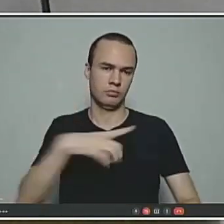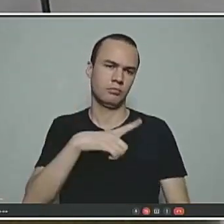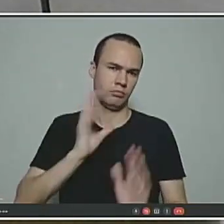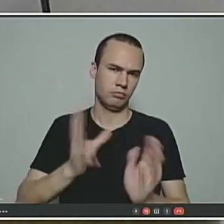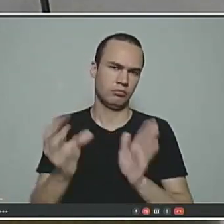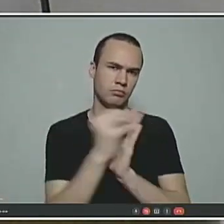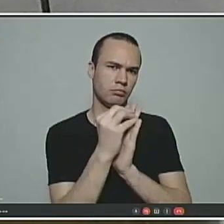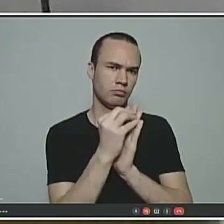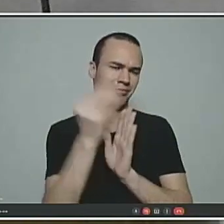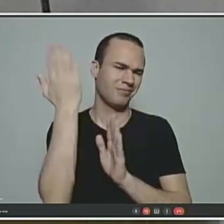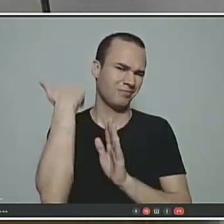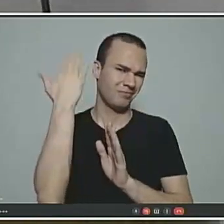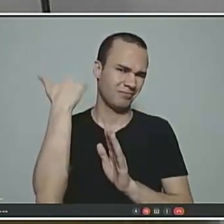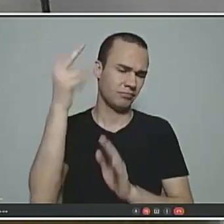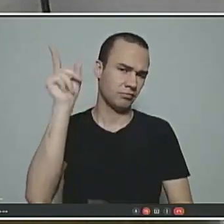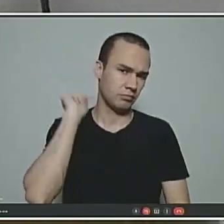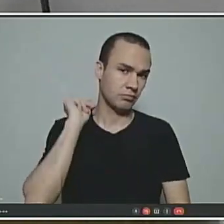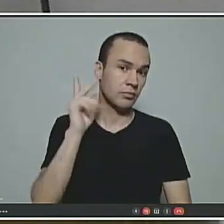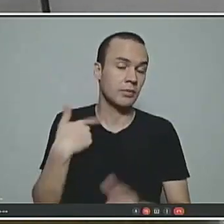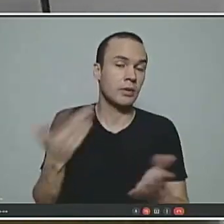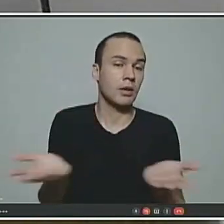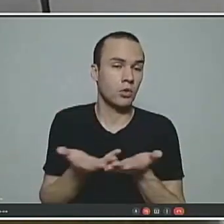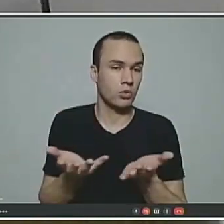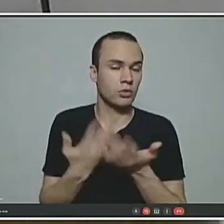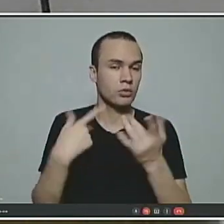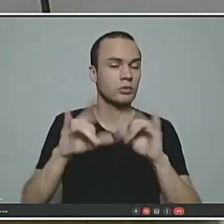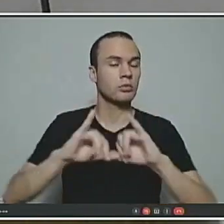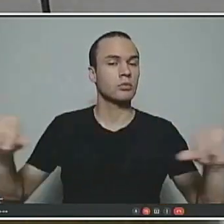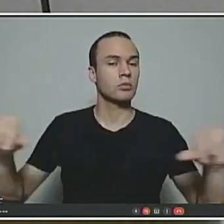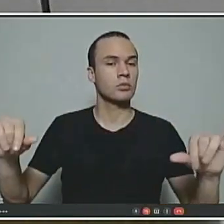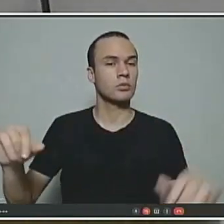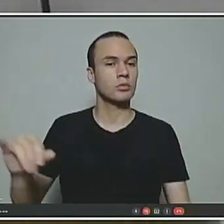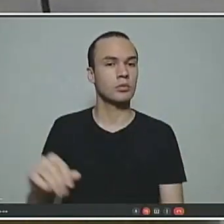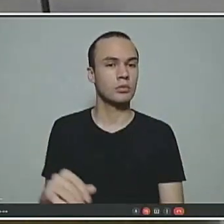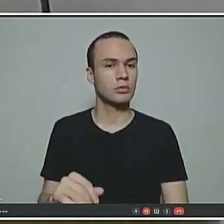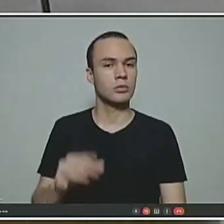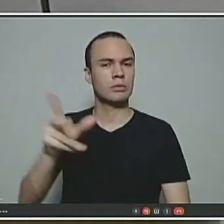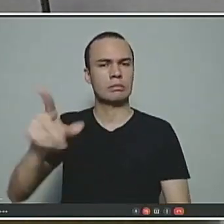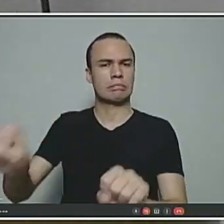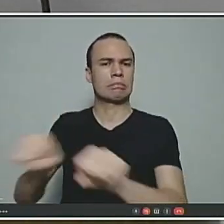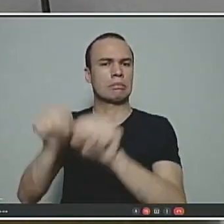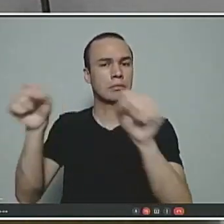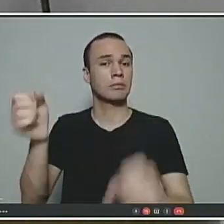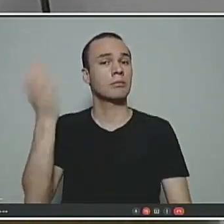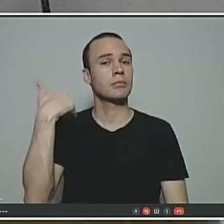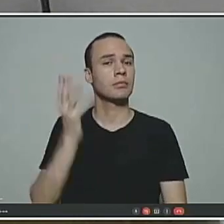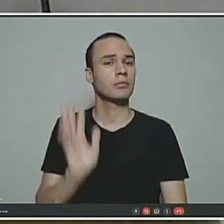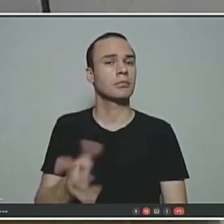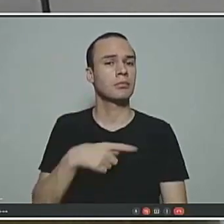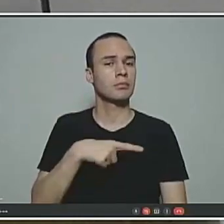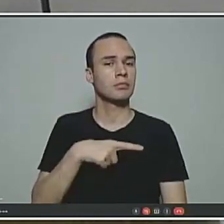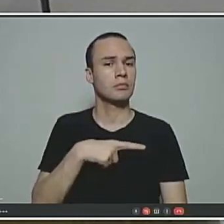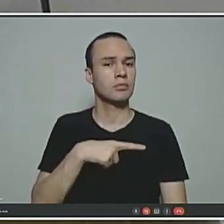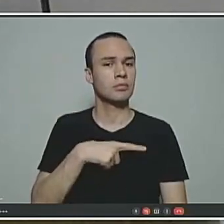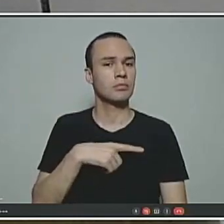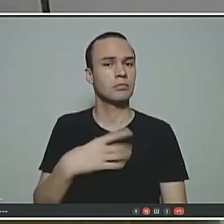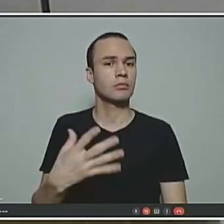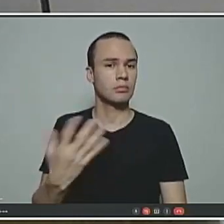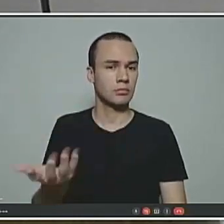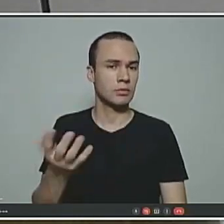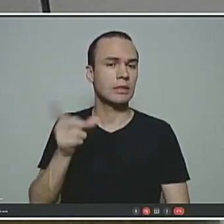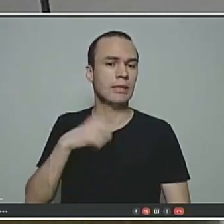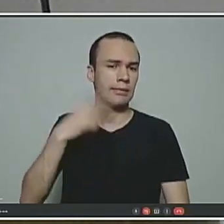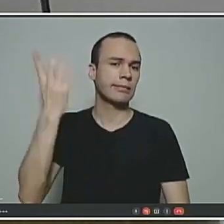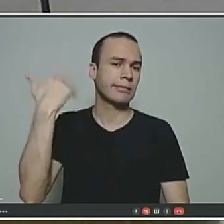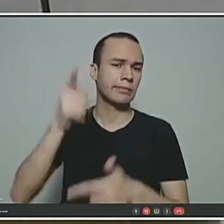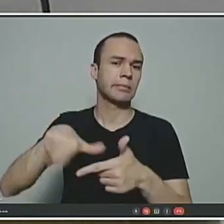Desde 1998. Então, agora estão dizendo que o fundo está quebrado, se ele já trazia esse instituto para ter o equilíbrio financeiro lá